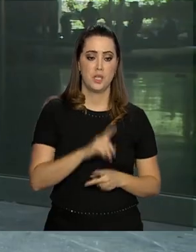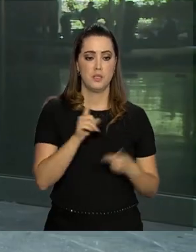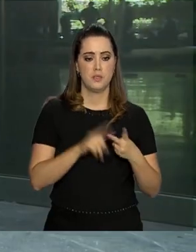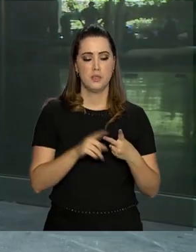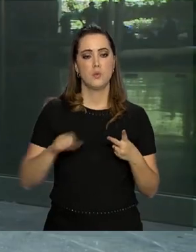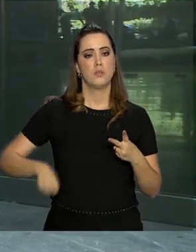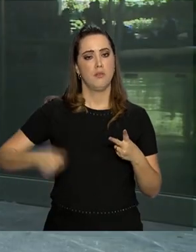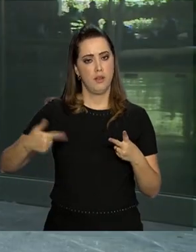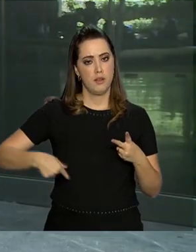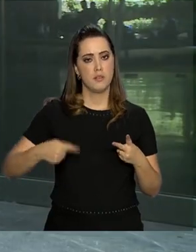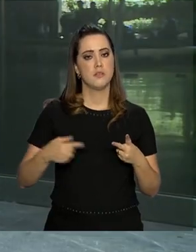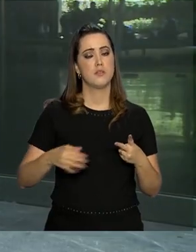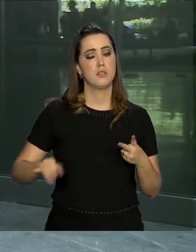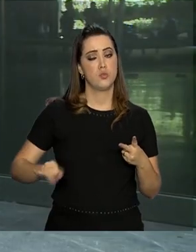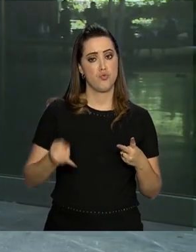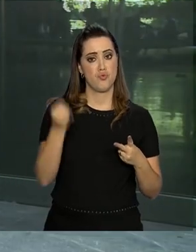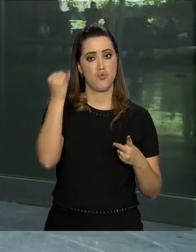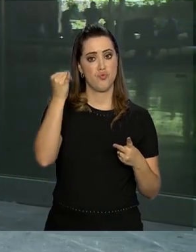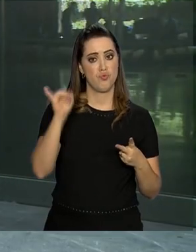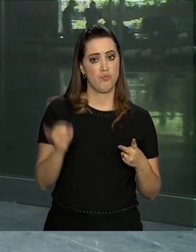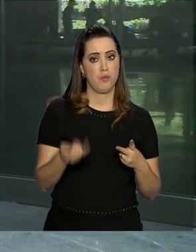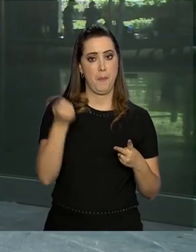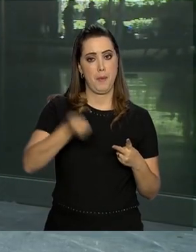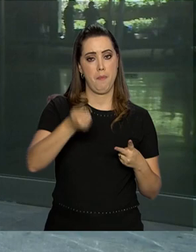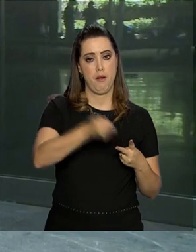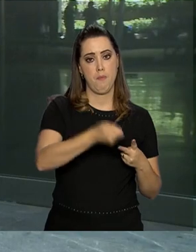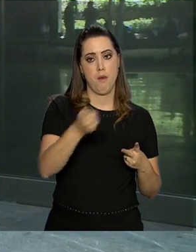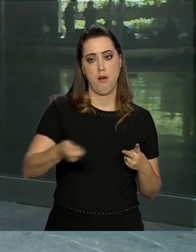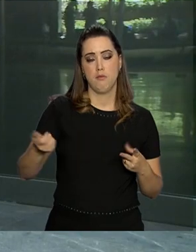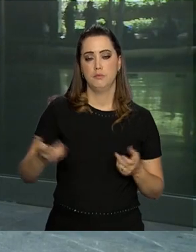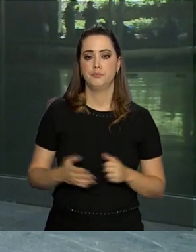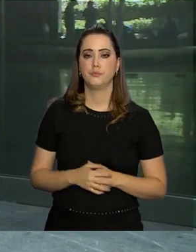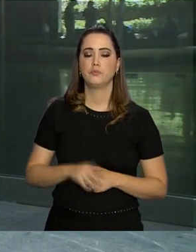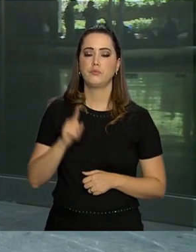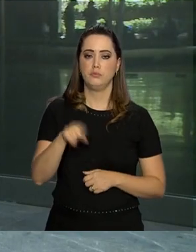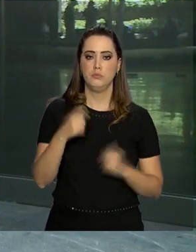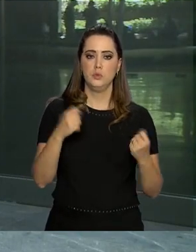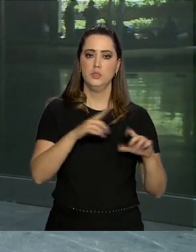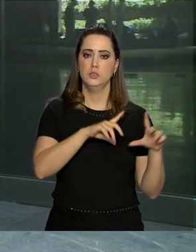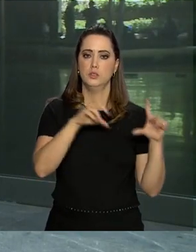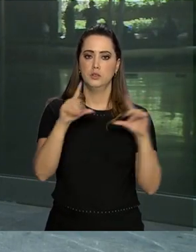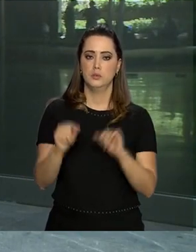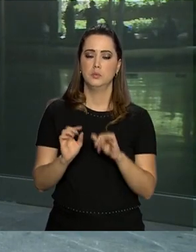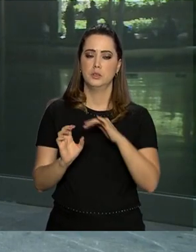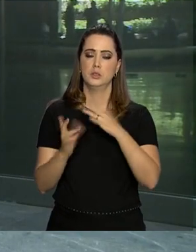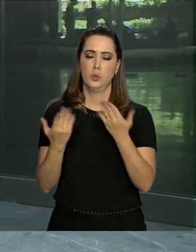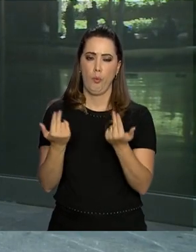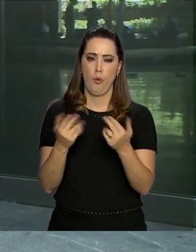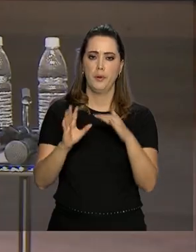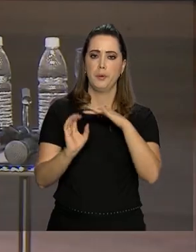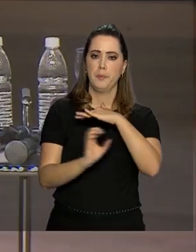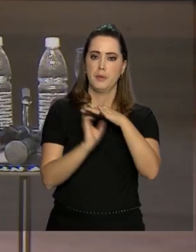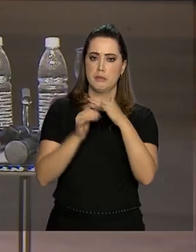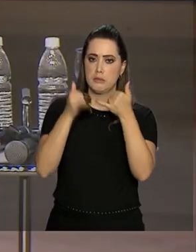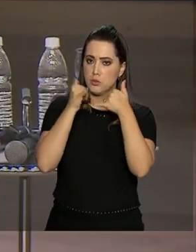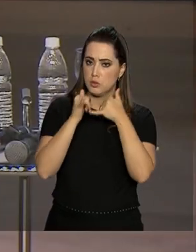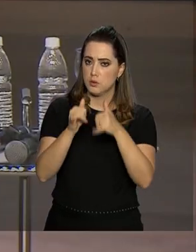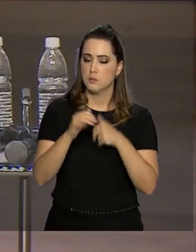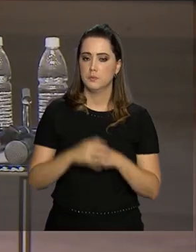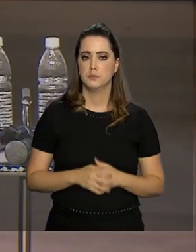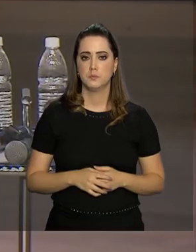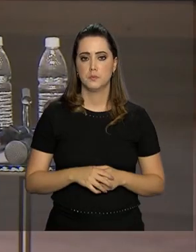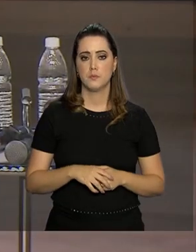dívida. É preciso diminuir o tamanho do Estado em setores onde a iniciativa privada já atua bem, como o setor energético. O papel